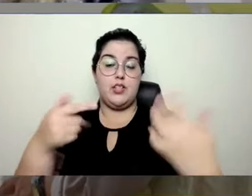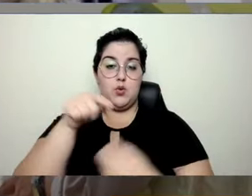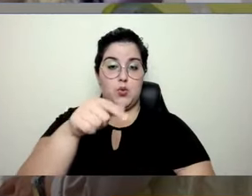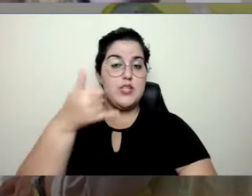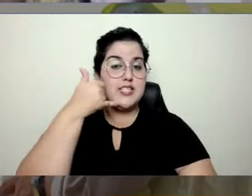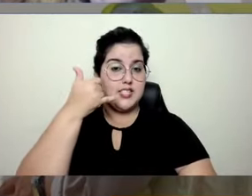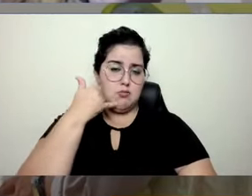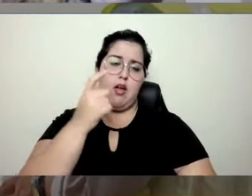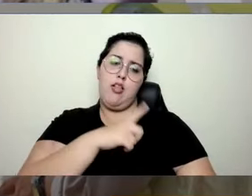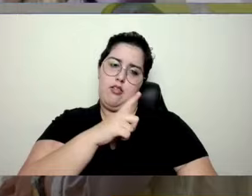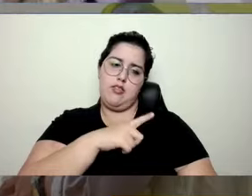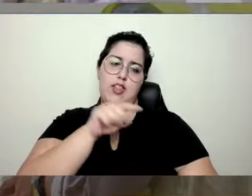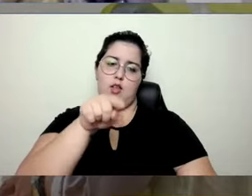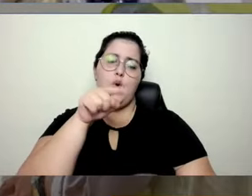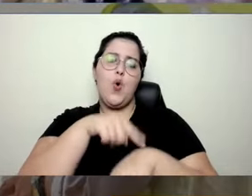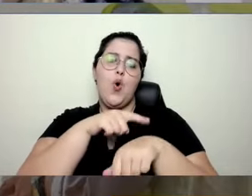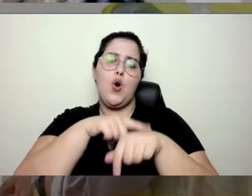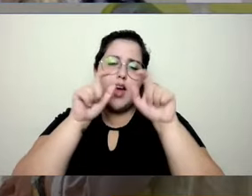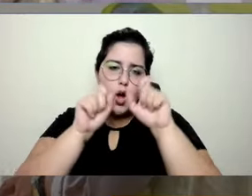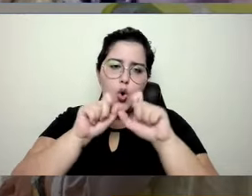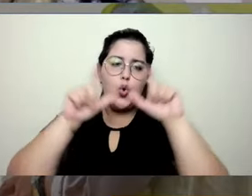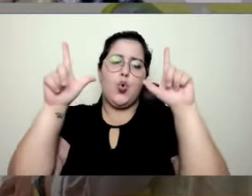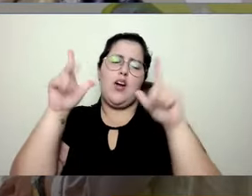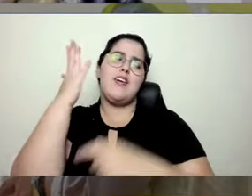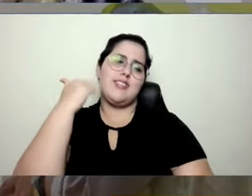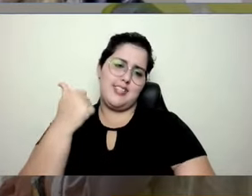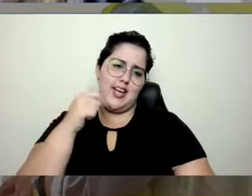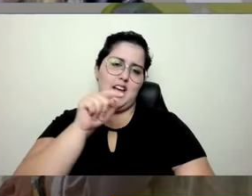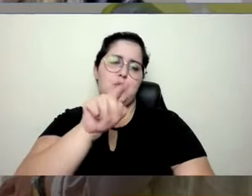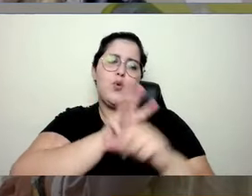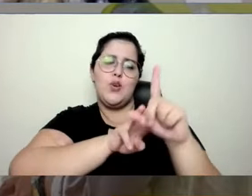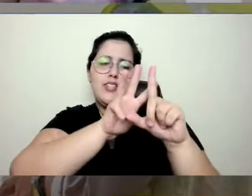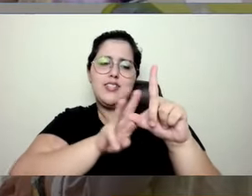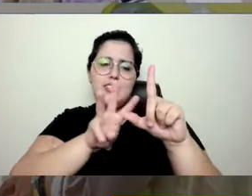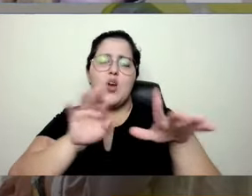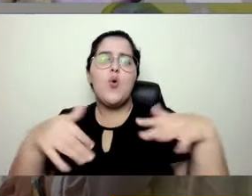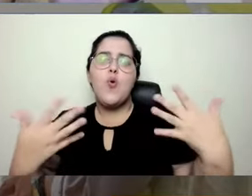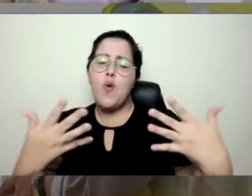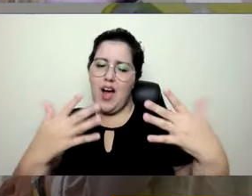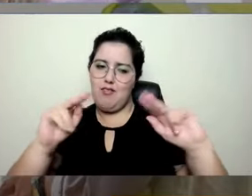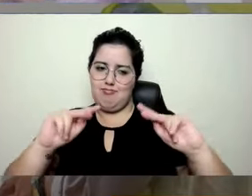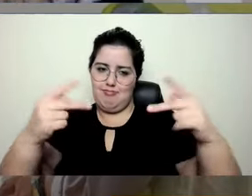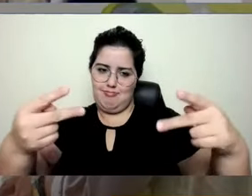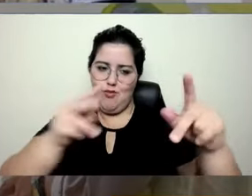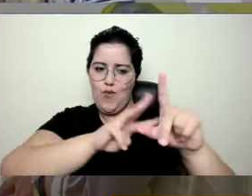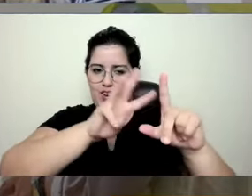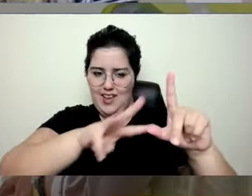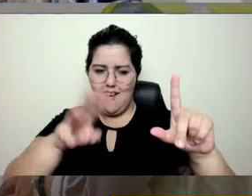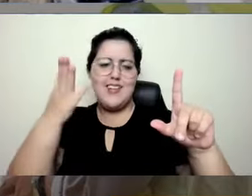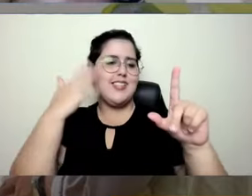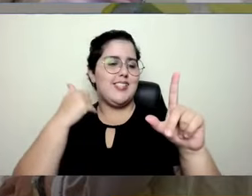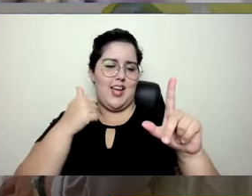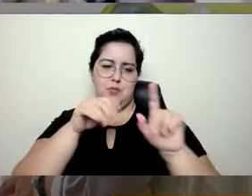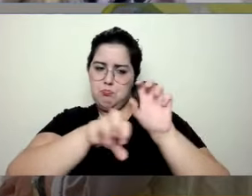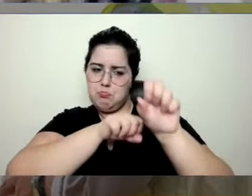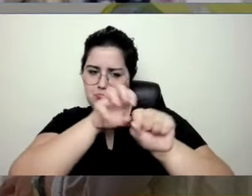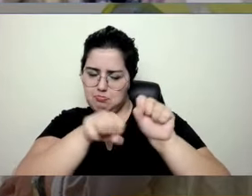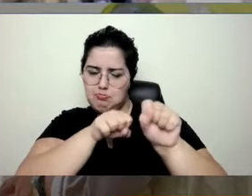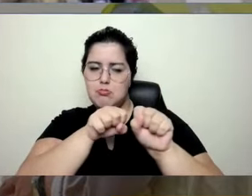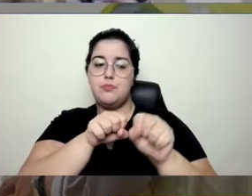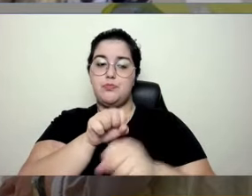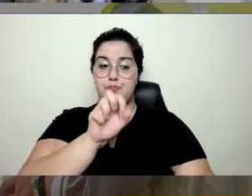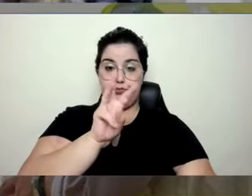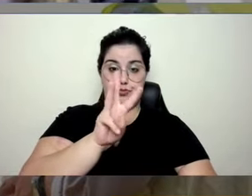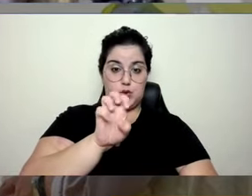mapeia a hora que você acorda, que sites, que aplicativos você abre. Os dados são esses. E na Web 3